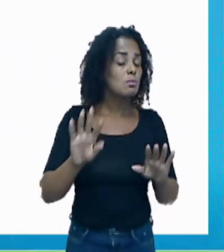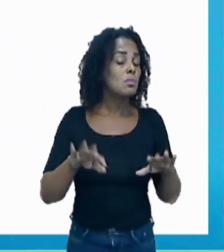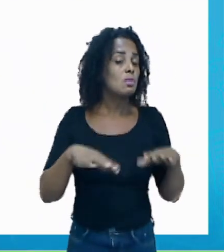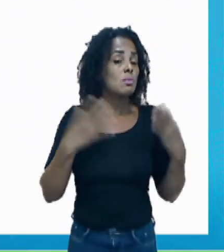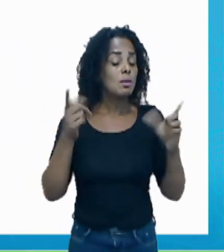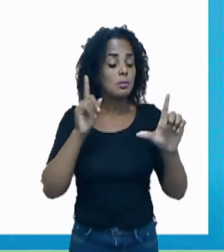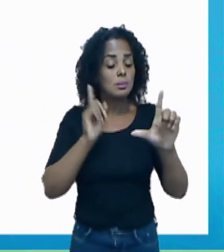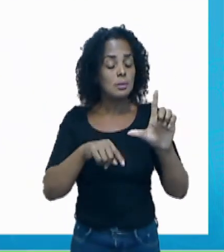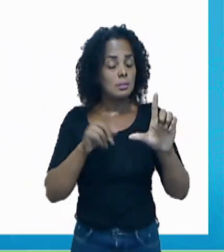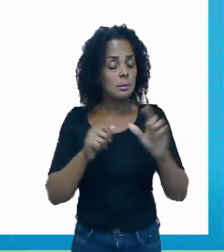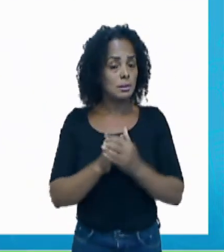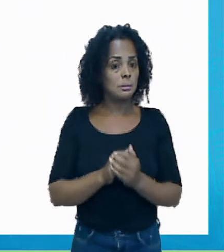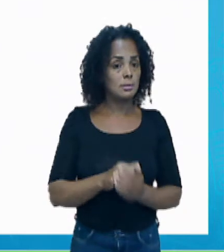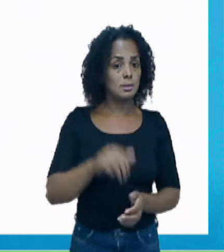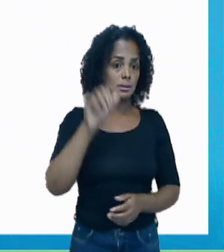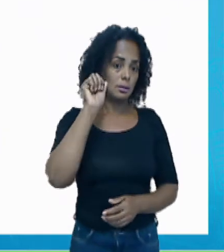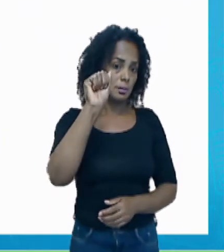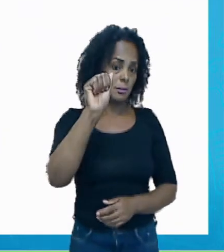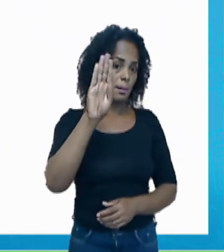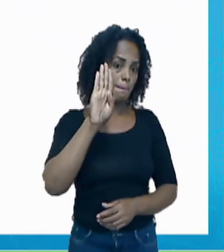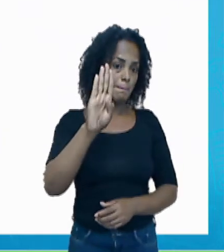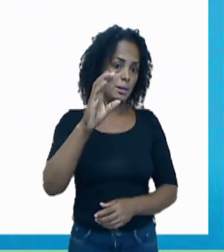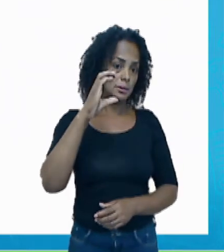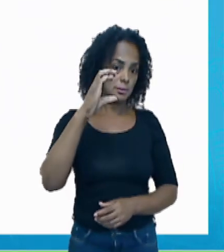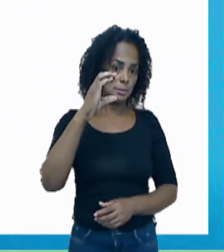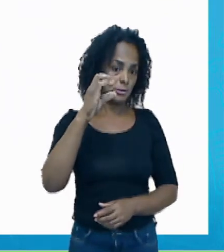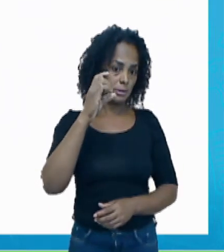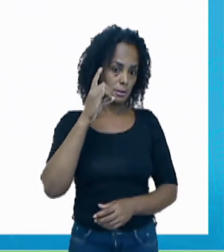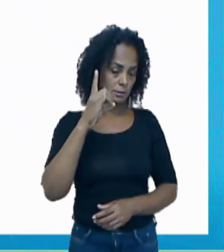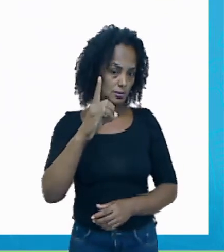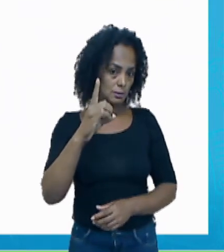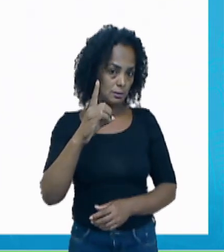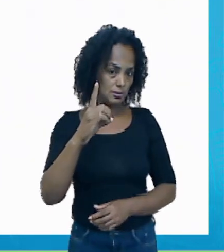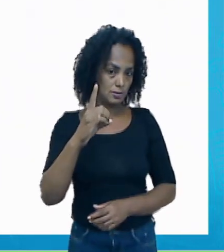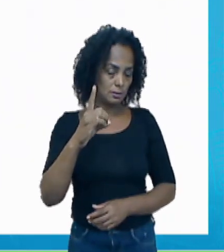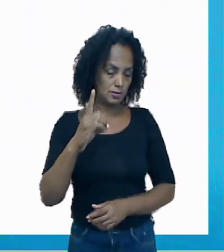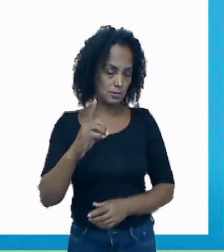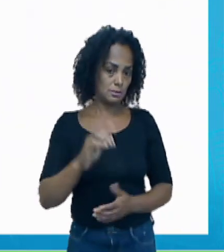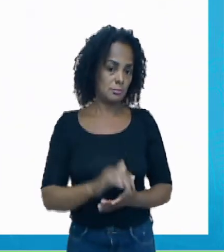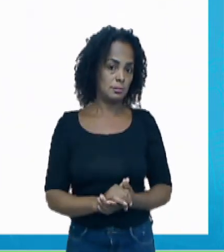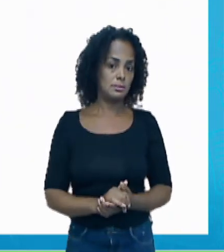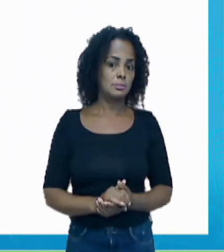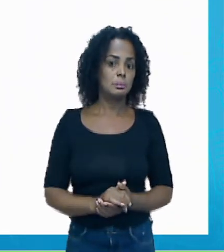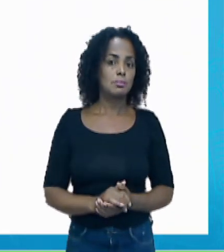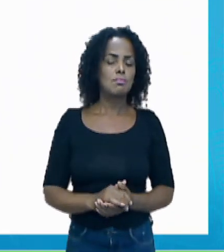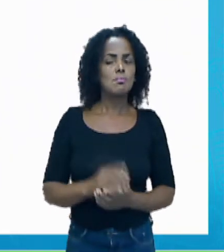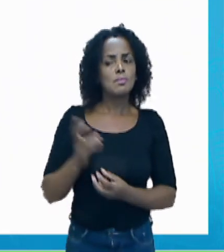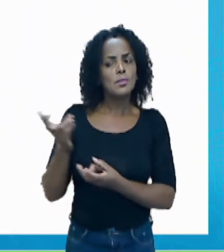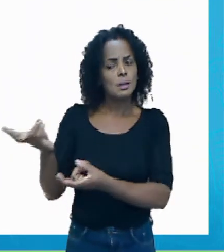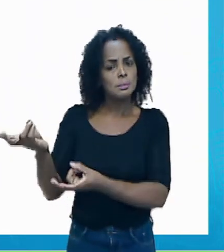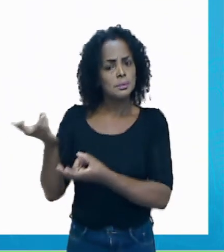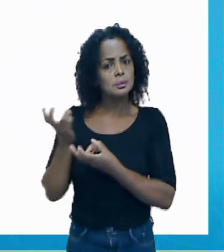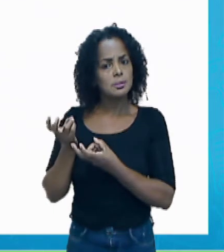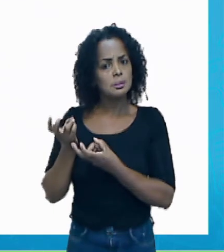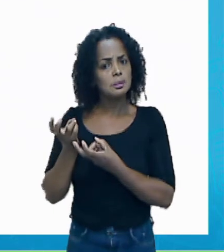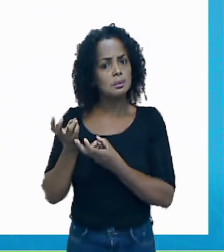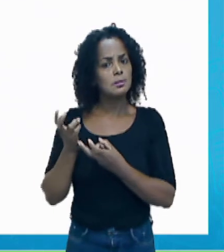Se é a letra A, se é a letra B, se é a letra C, se é a letra D. Observe.